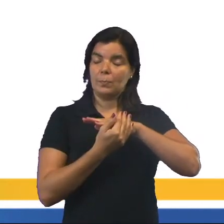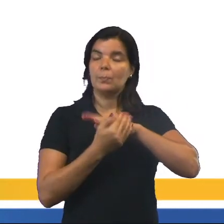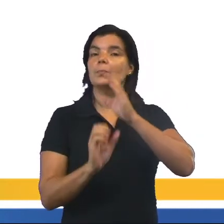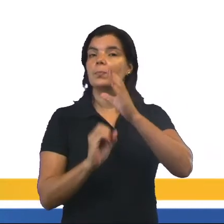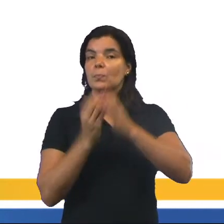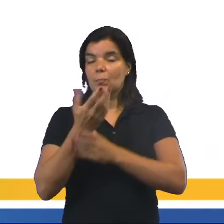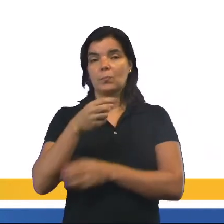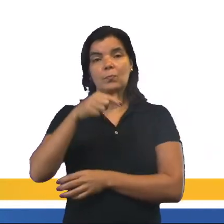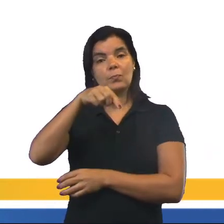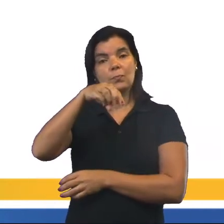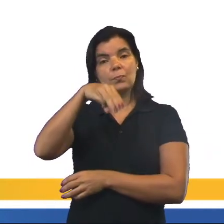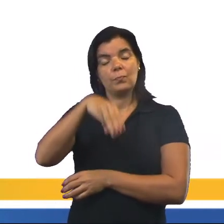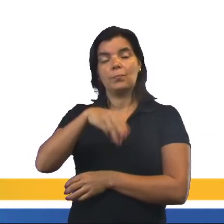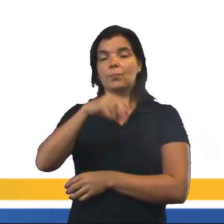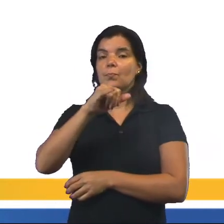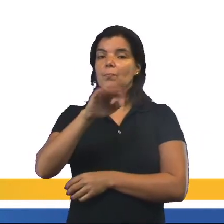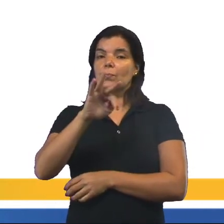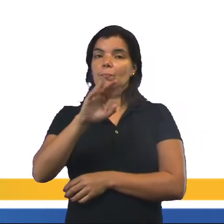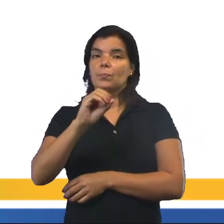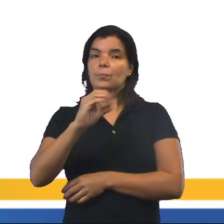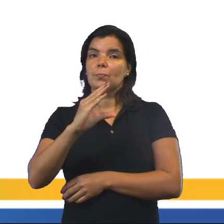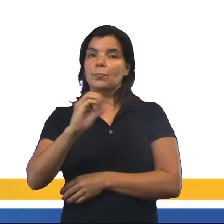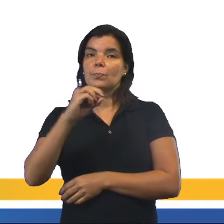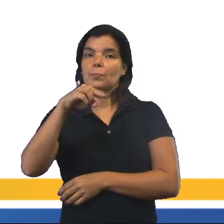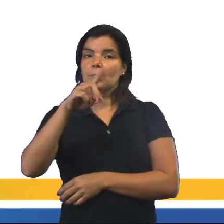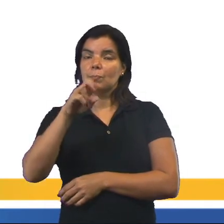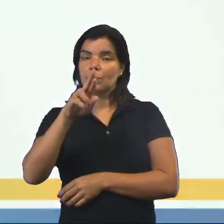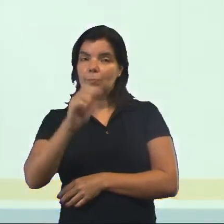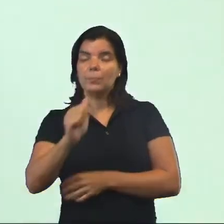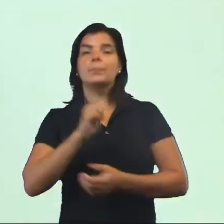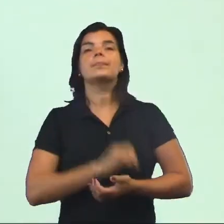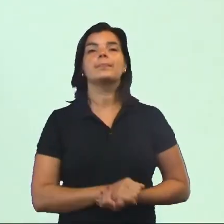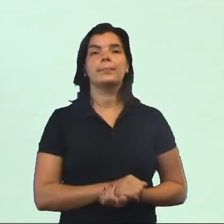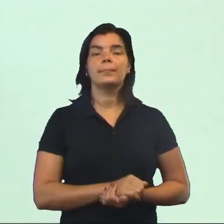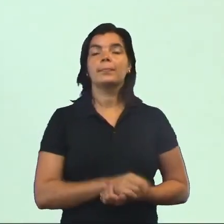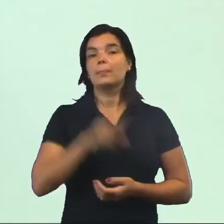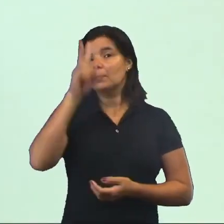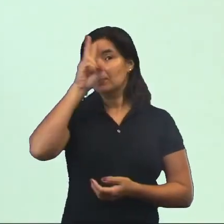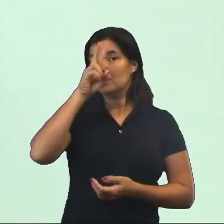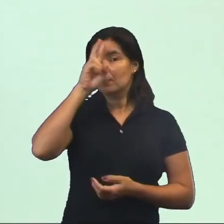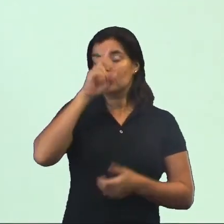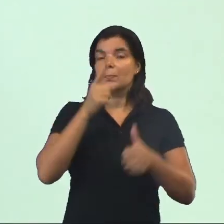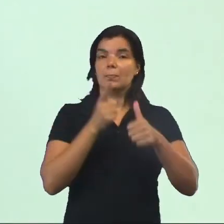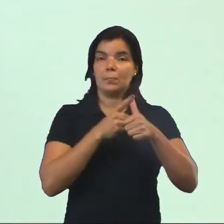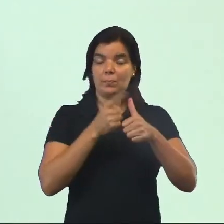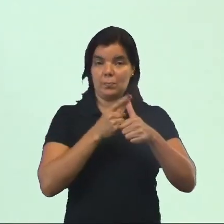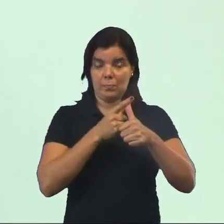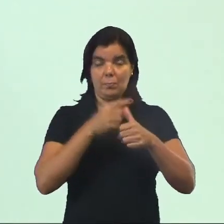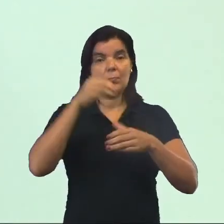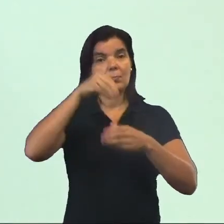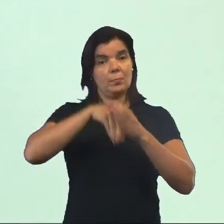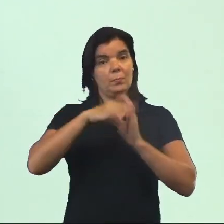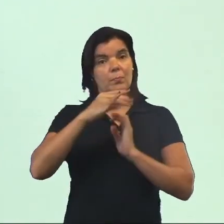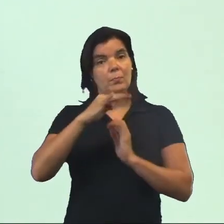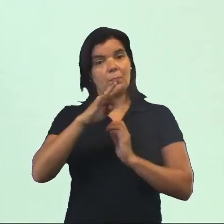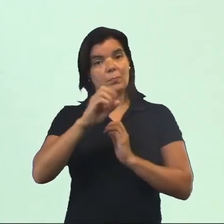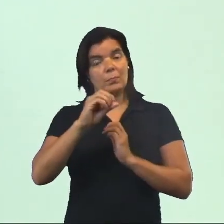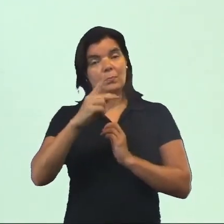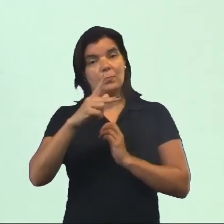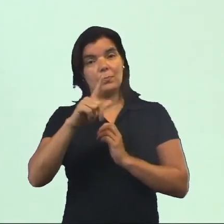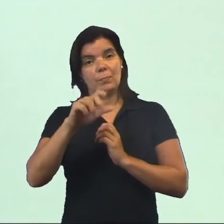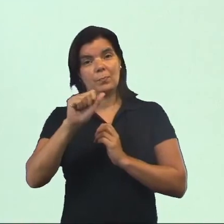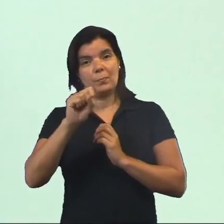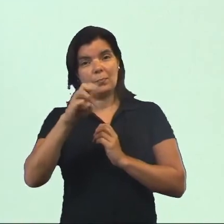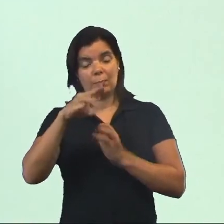ocorrem as reações químicas da respiração celular? Mitocôndria, né? Lembra lá, a primeira etapa ocorre no citoplasma da célula,